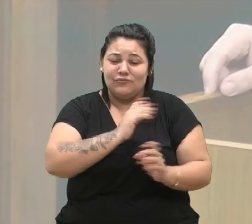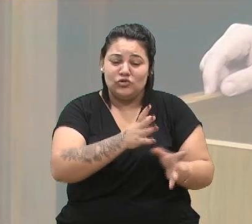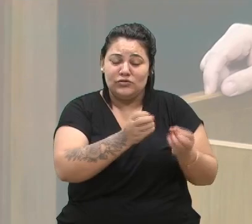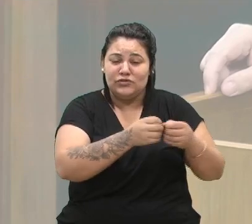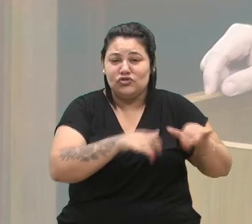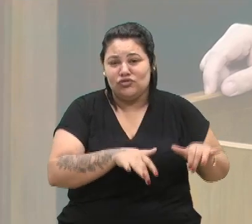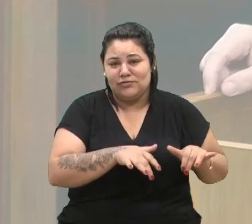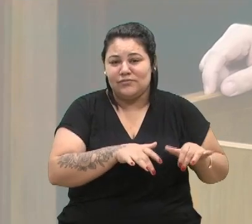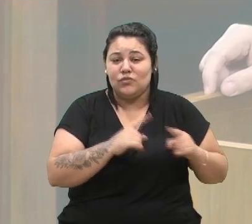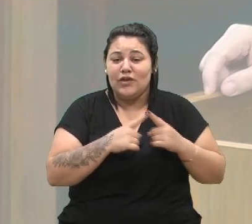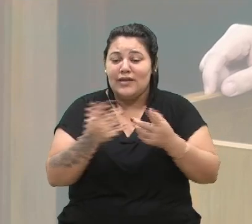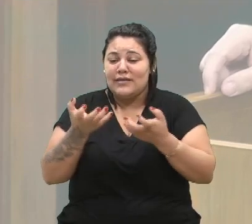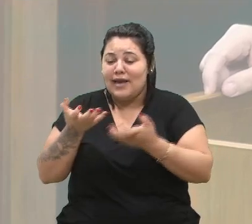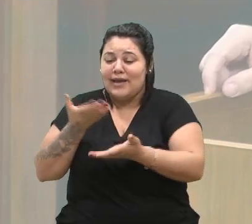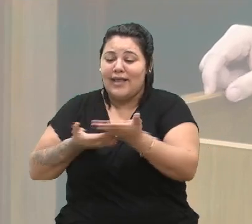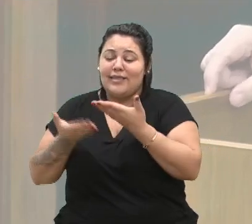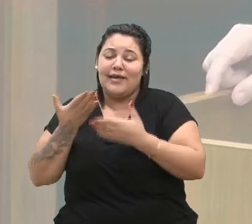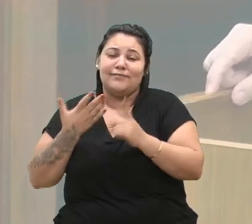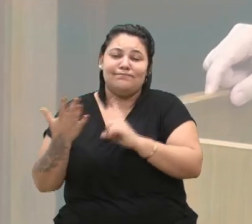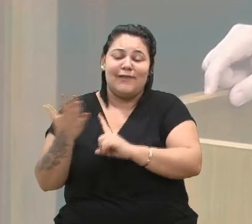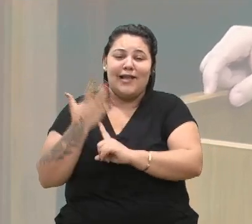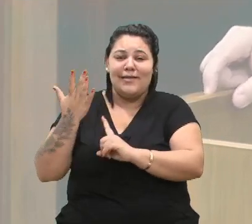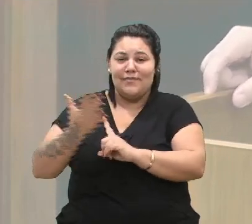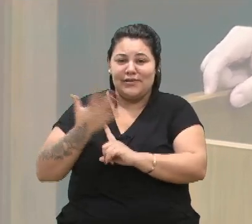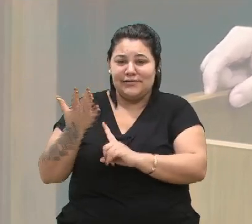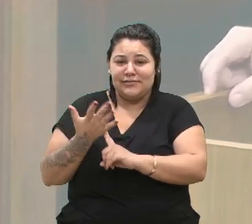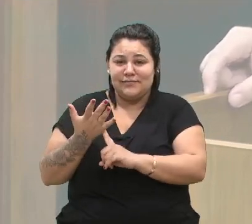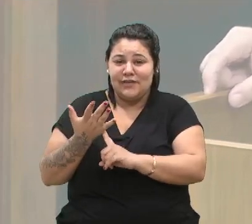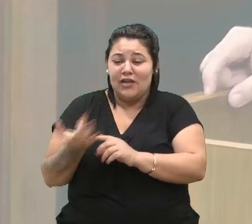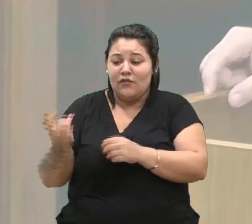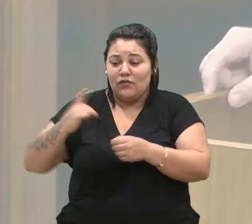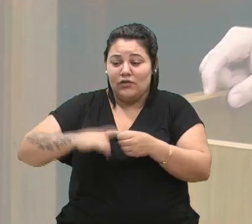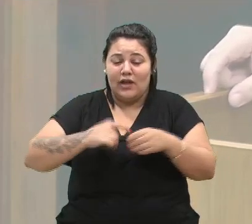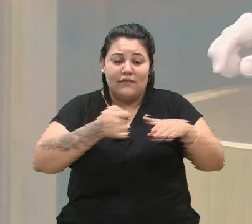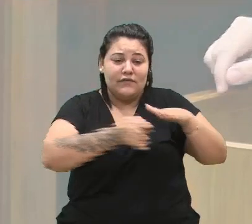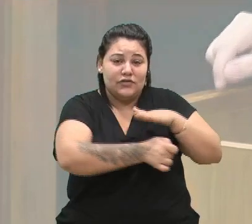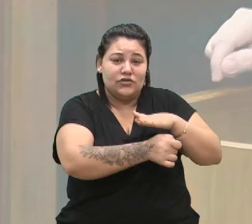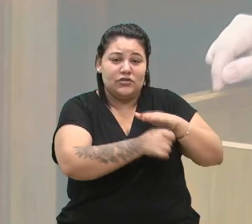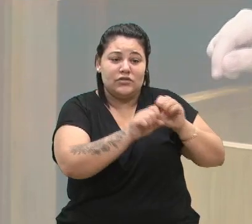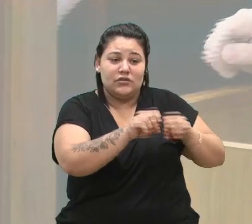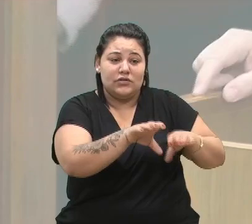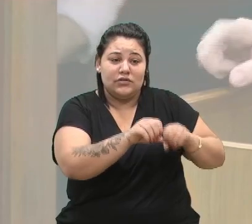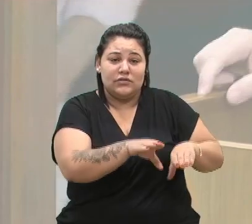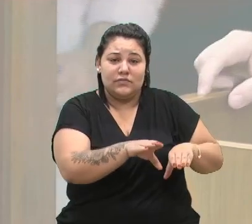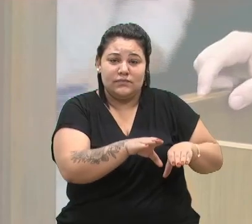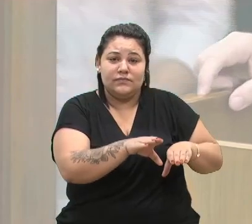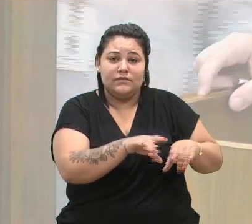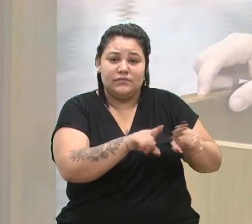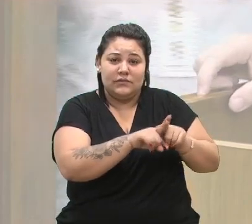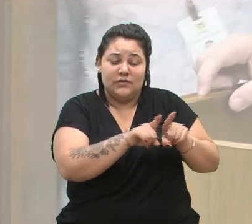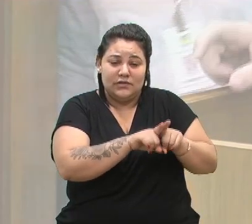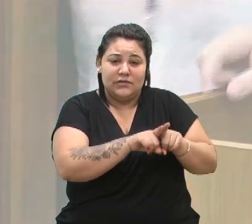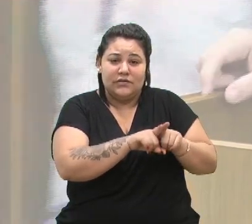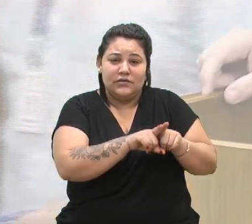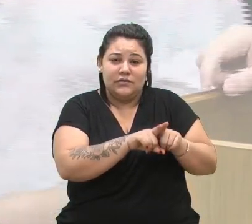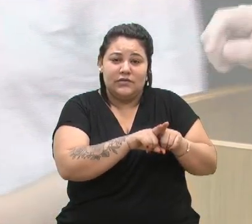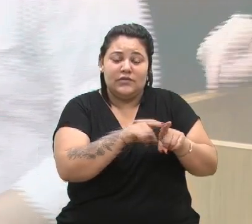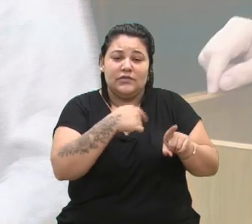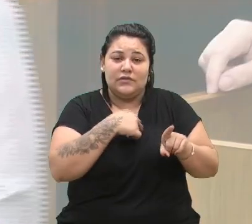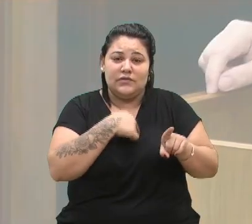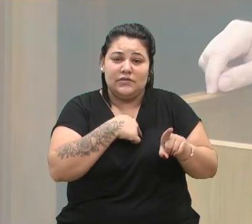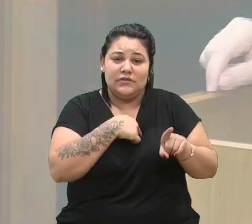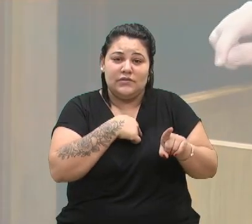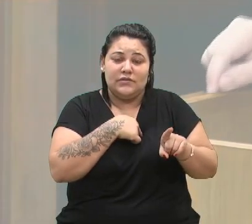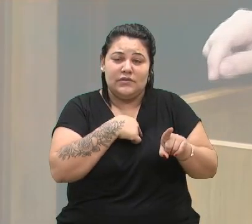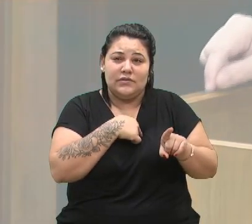atendidos às demandas por investimentos na educação. O apoio do povo é crucial para sustentar um governo que